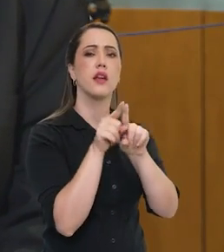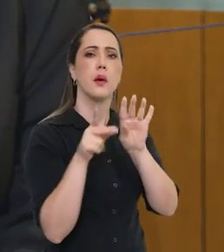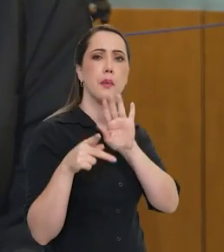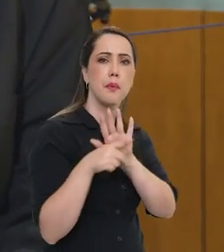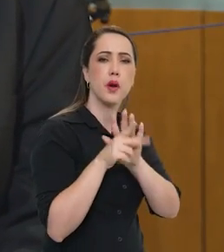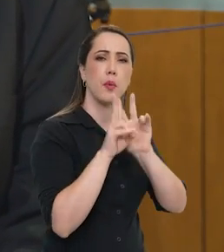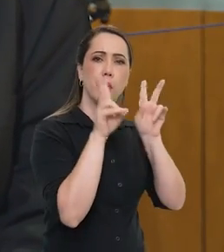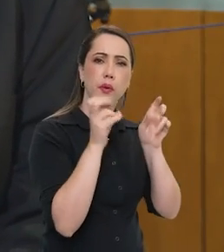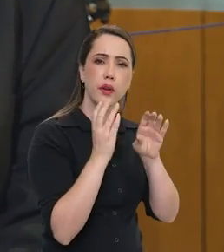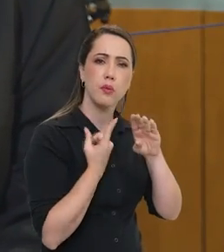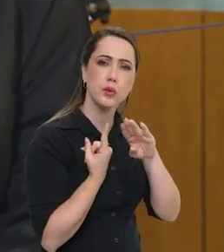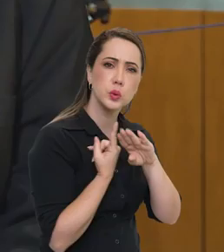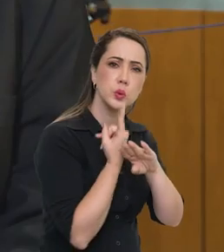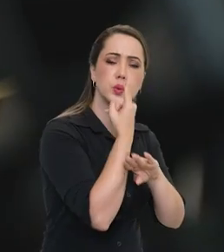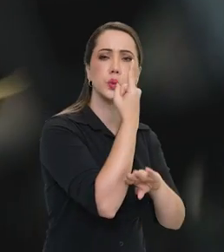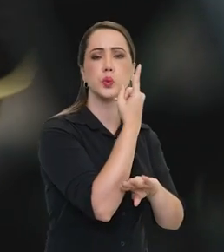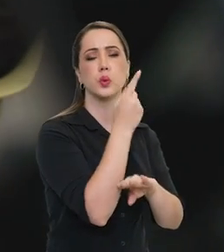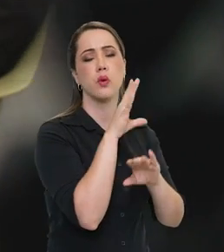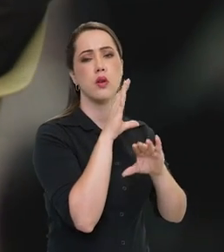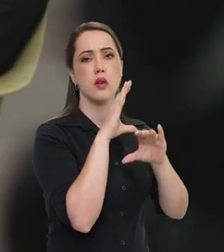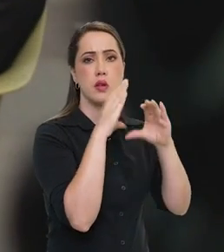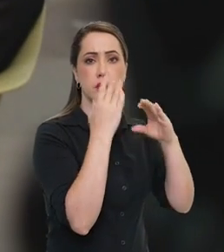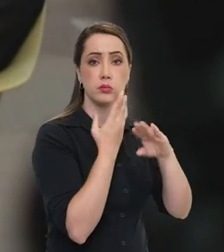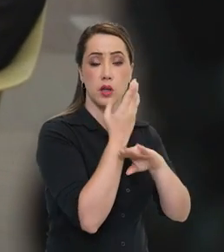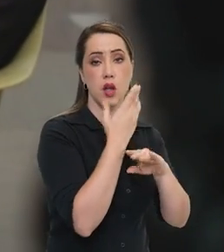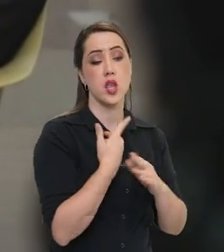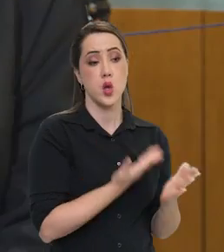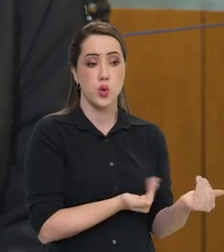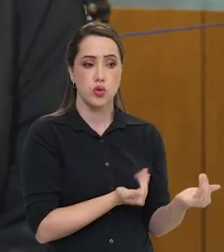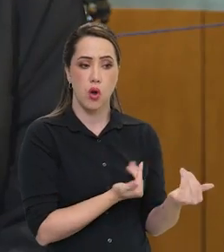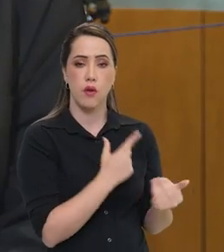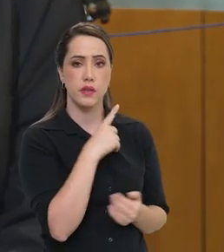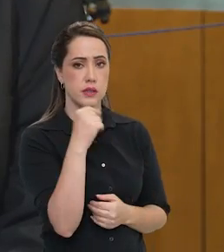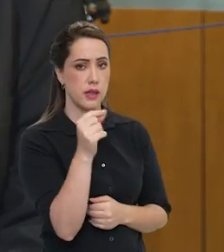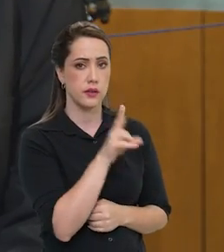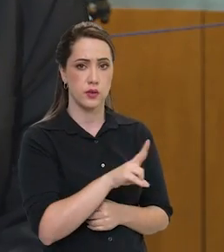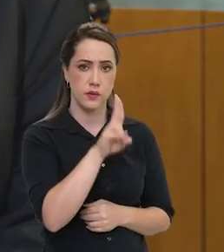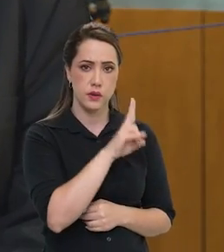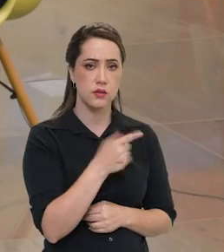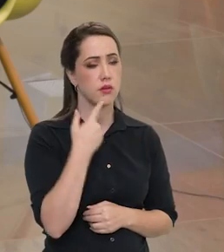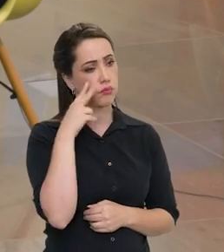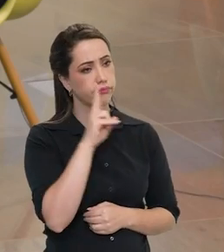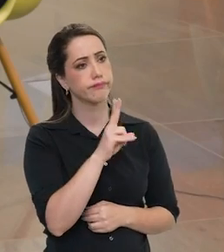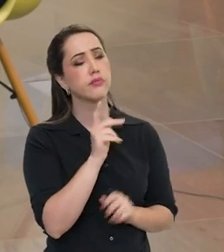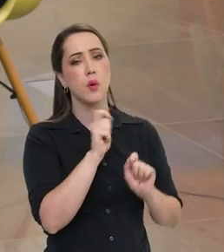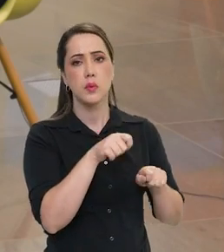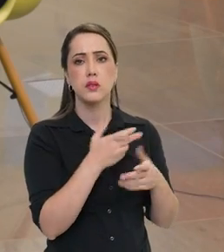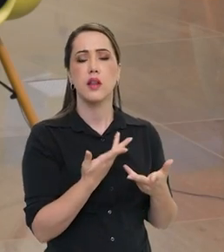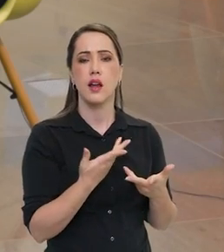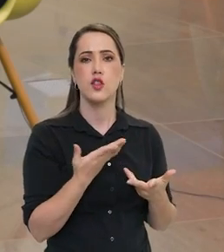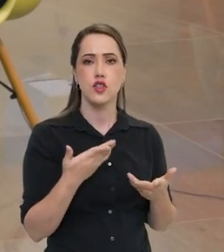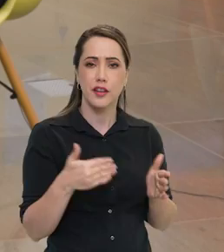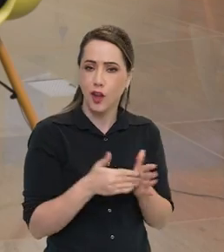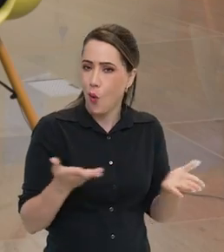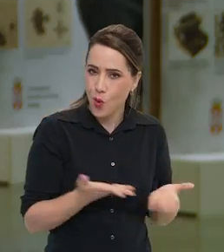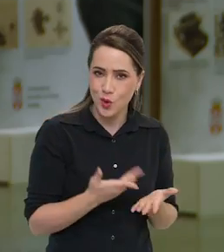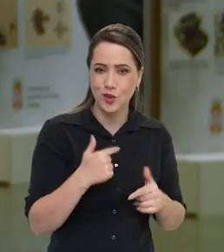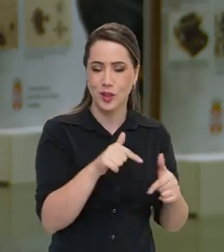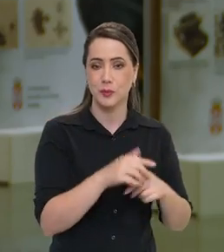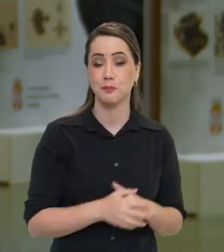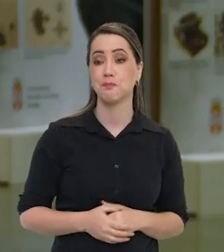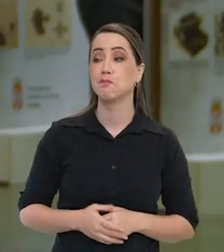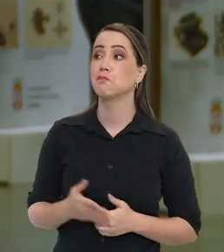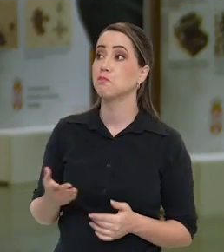área espacial. E eu aproveitei a oportunidade, jovem ainda, saído da universidade, abracei a carreira e estou nela até agora.